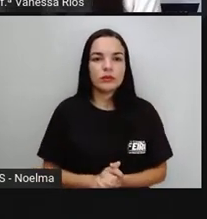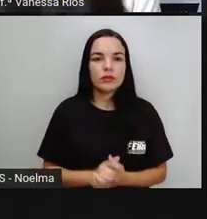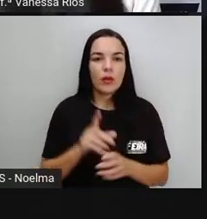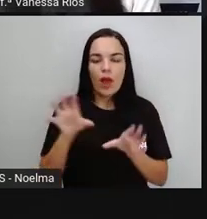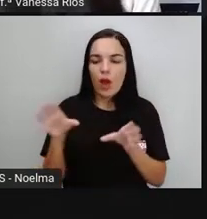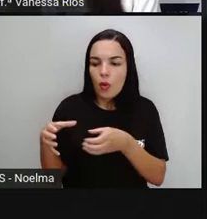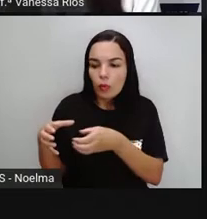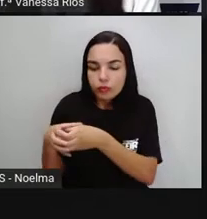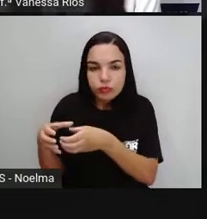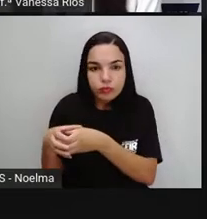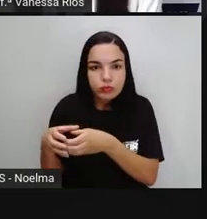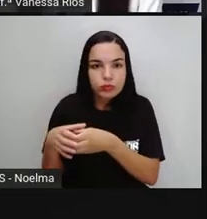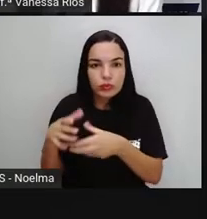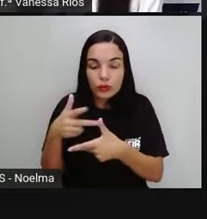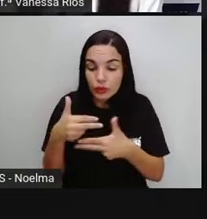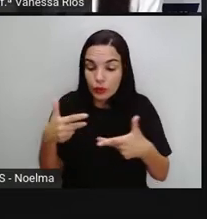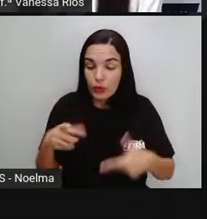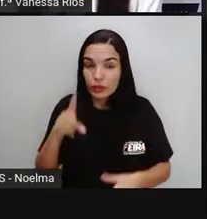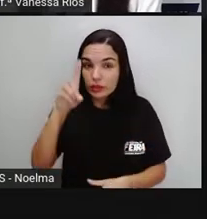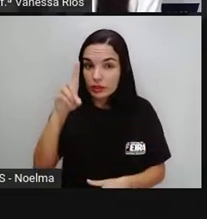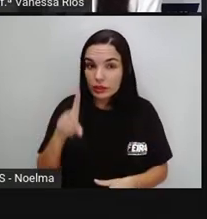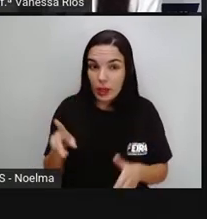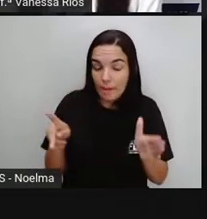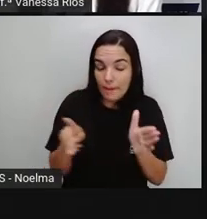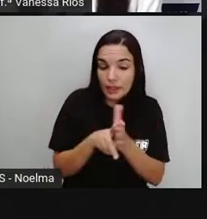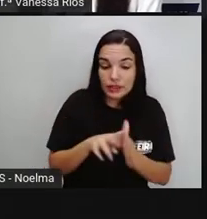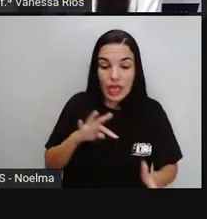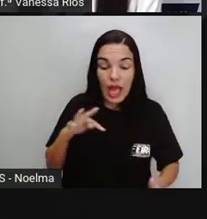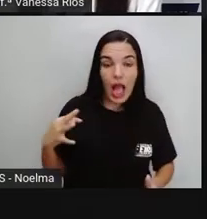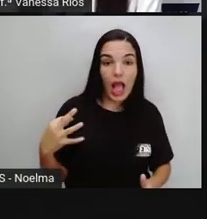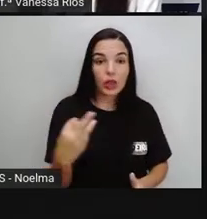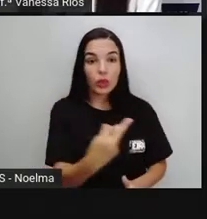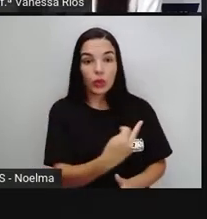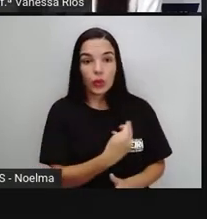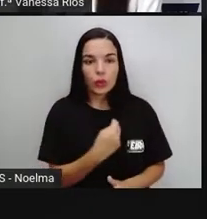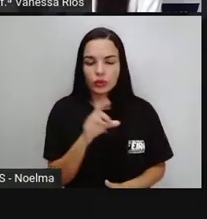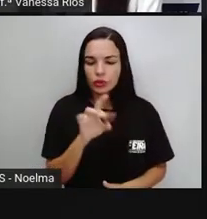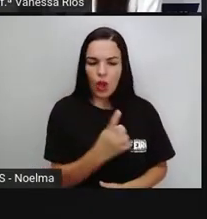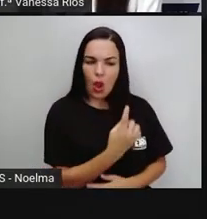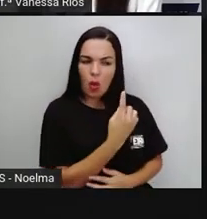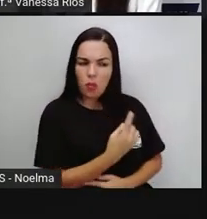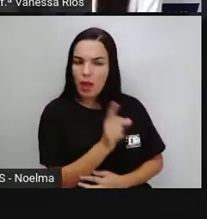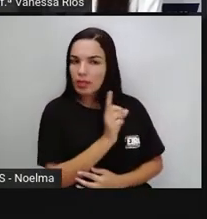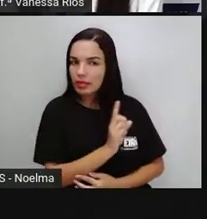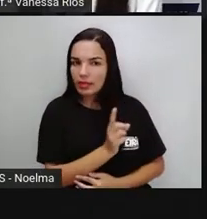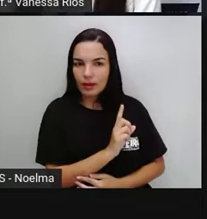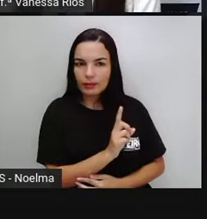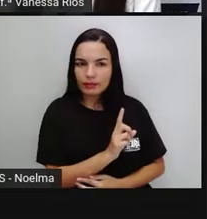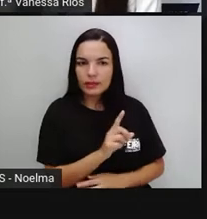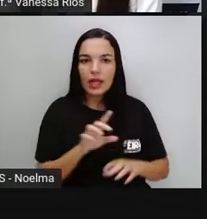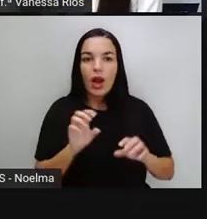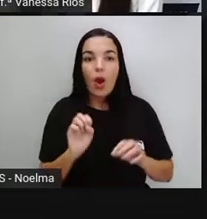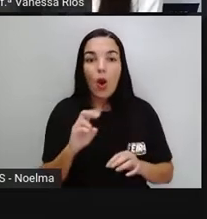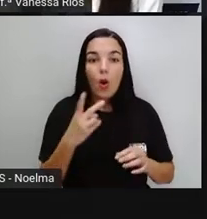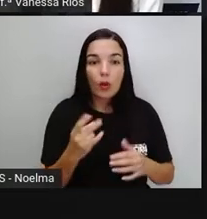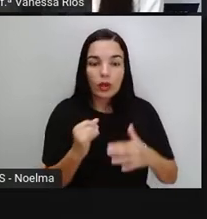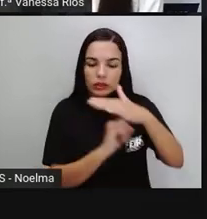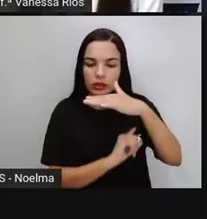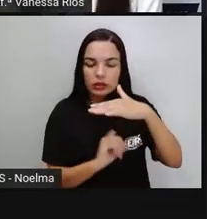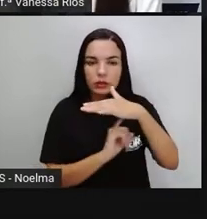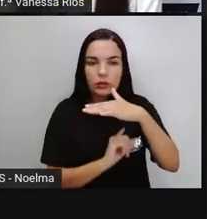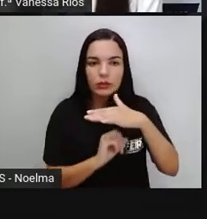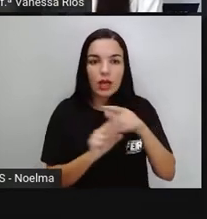Conjunto de bens e direitos que pertence a todos e não a um determinado indivíduo ou entidade.